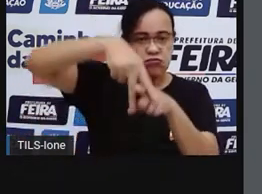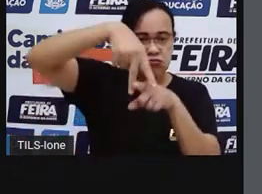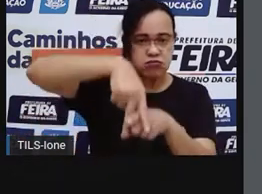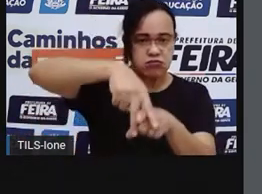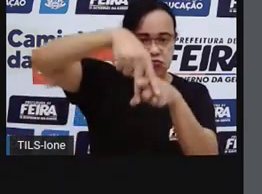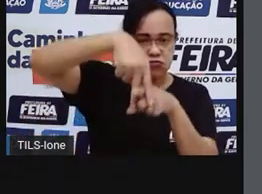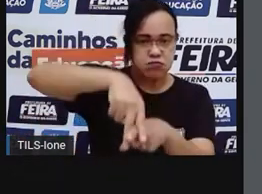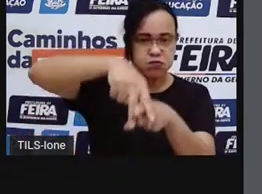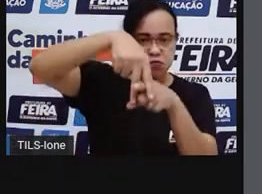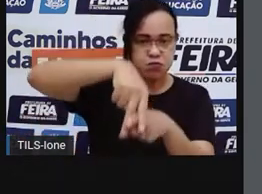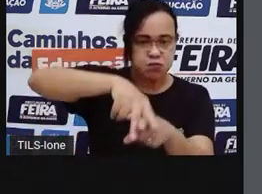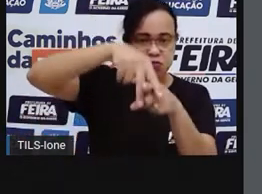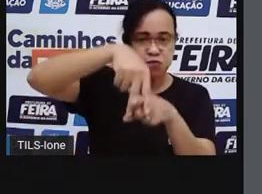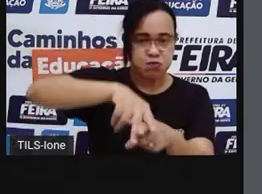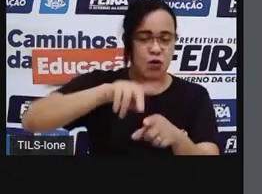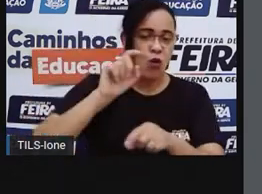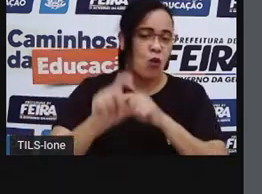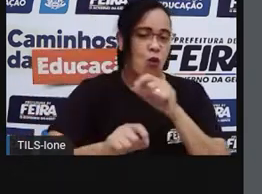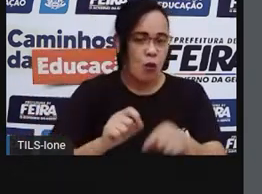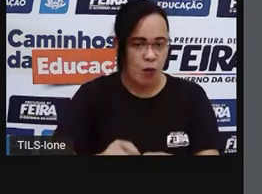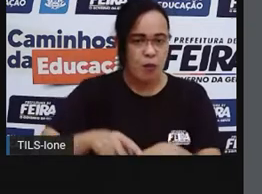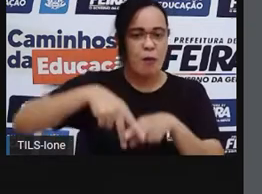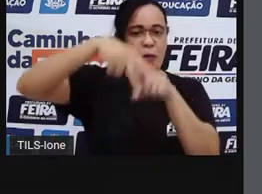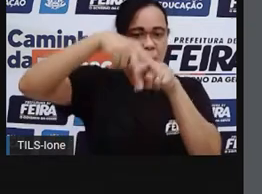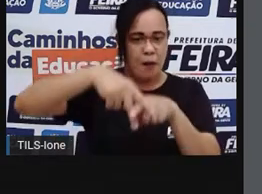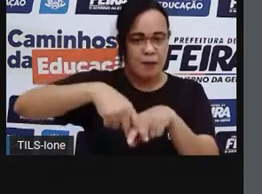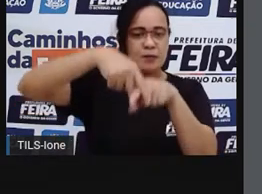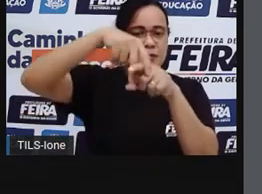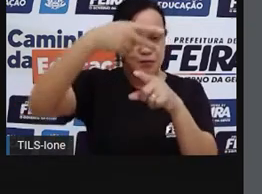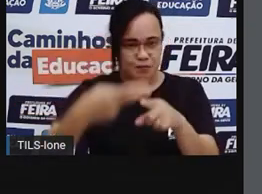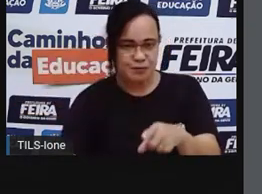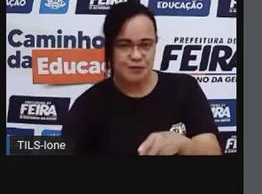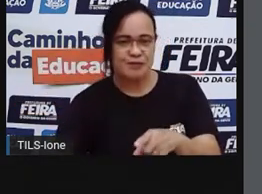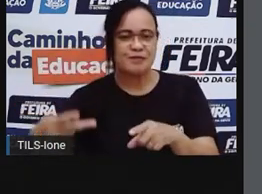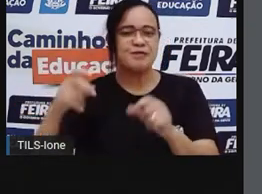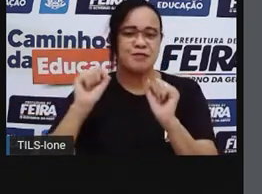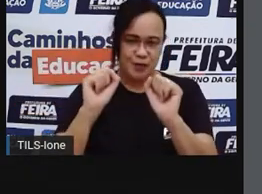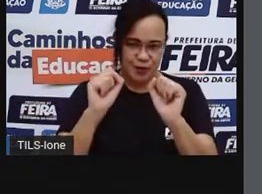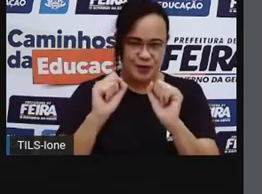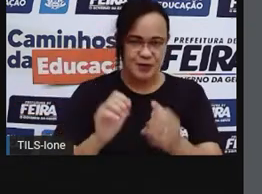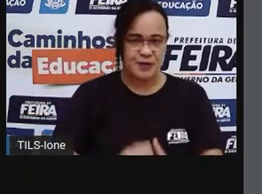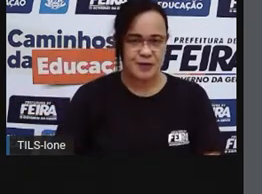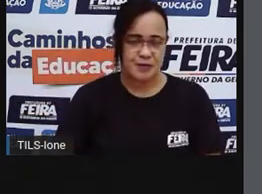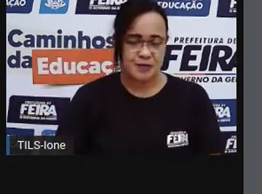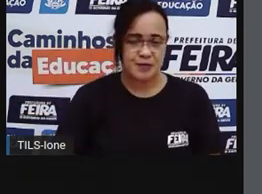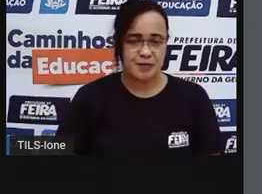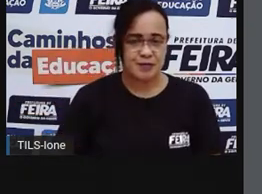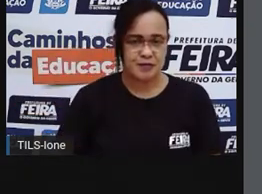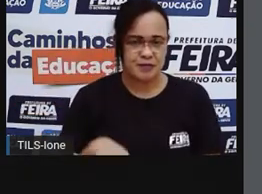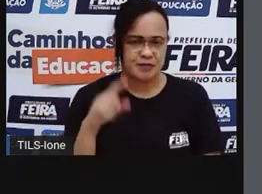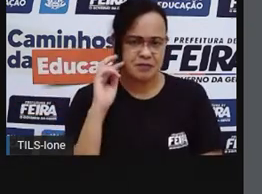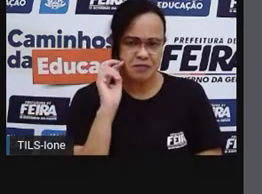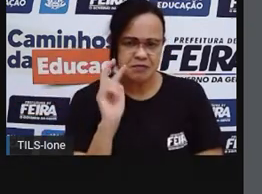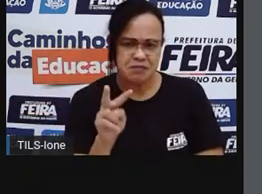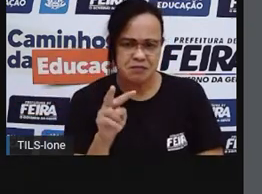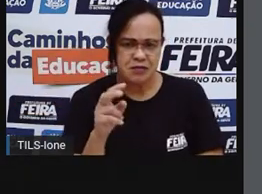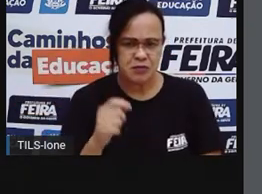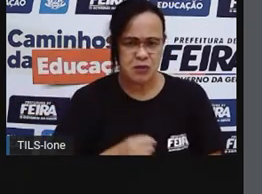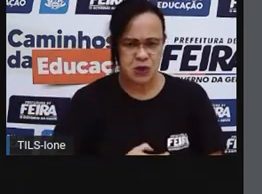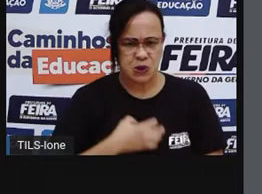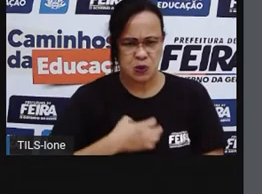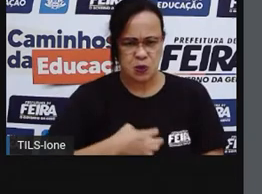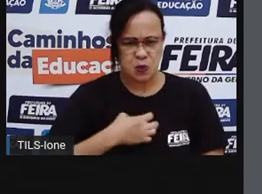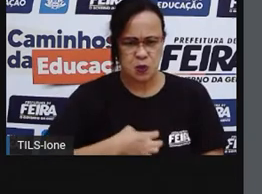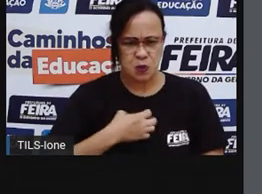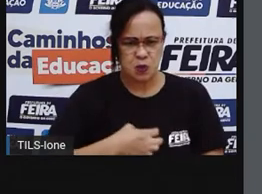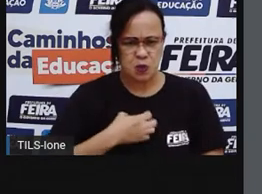de hipnotes, ele pode derrubá-lo. O juvêncio vive bravo, porque o